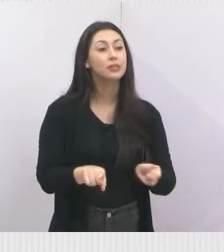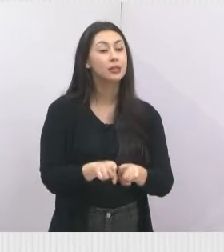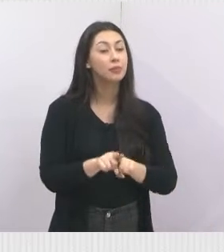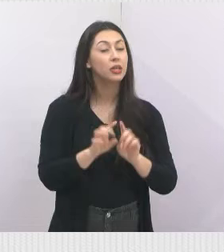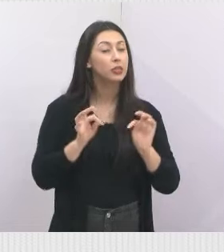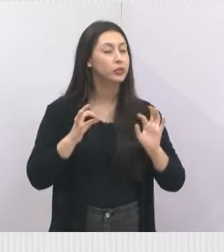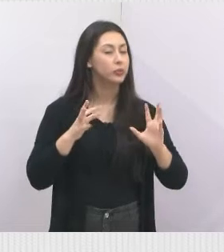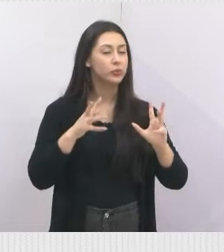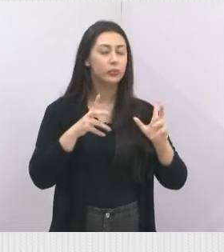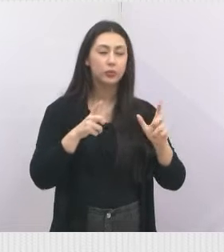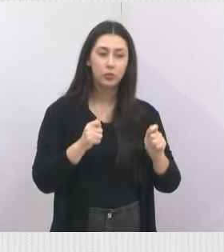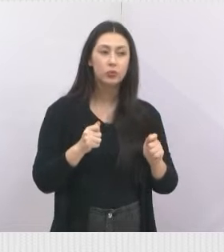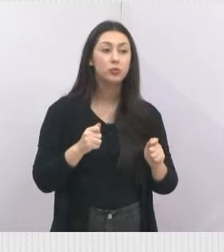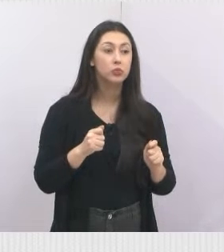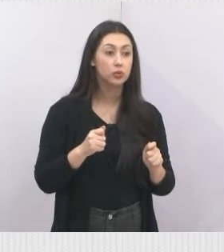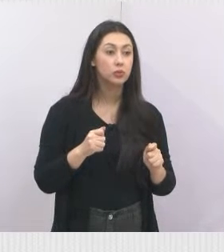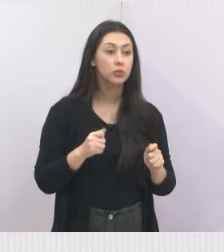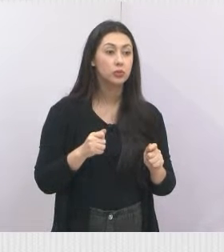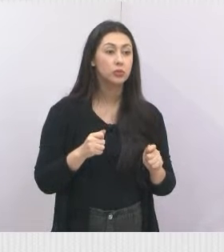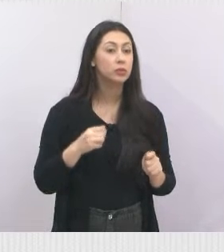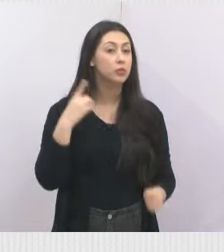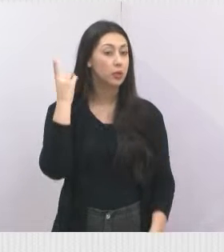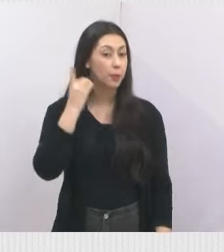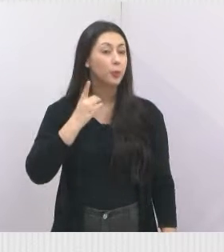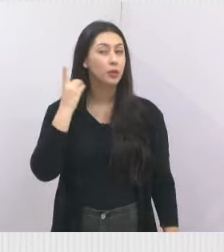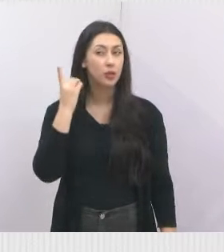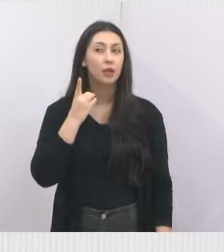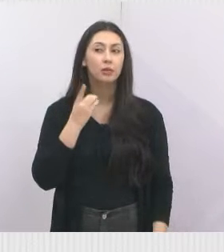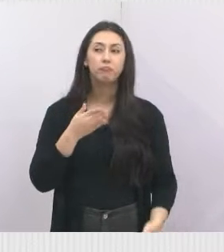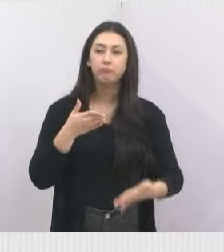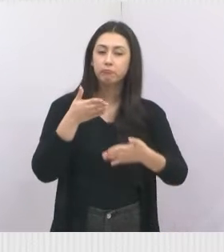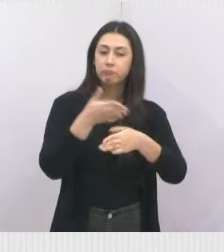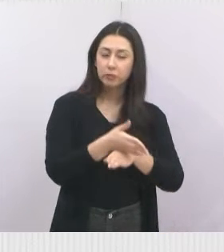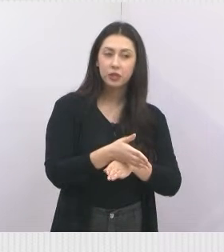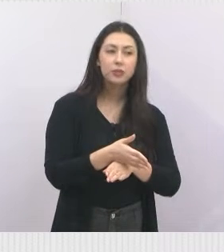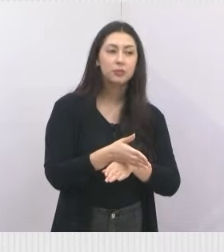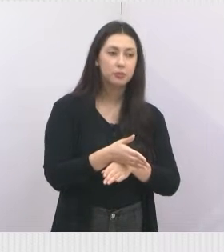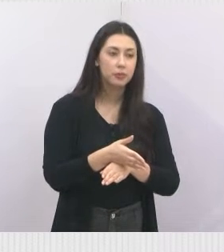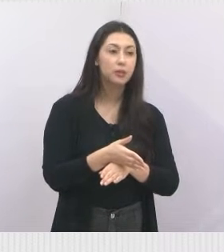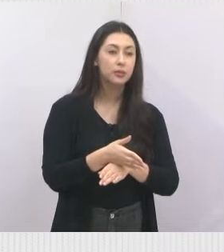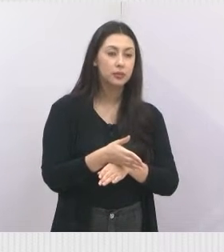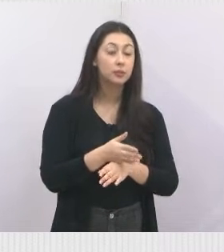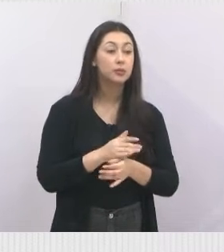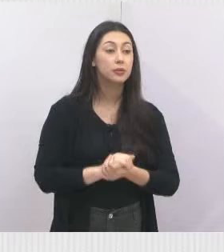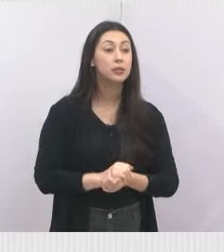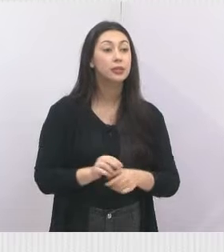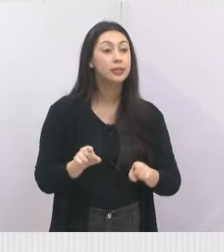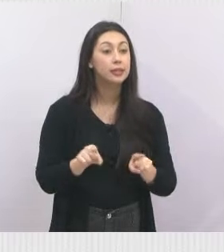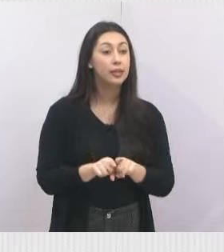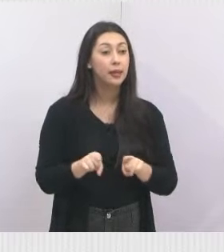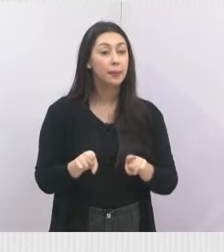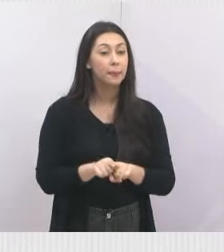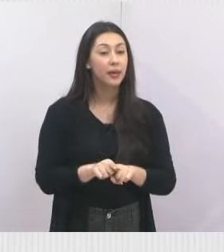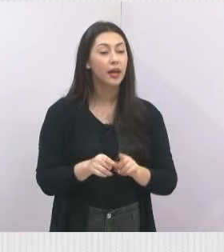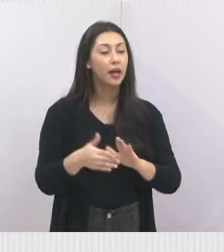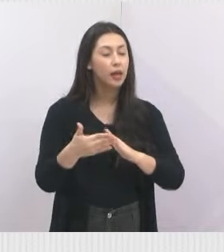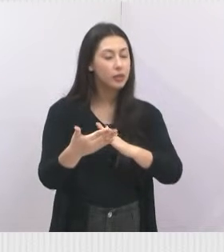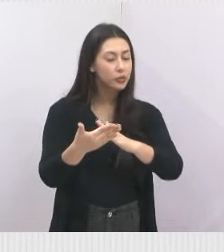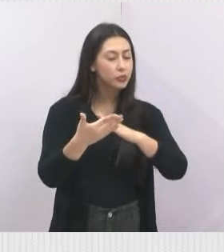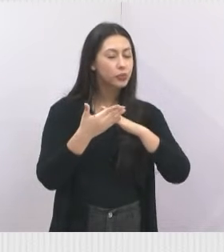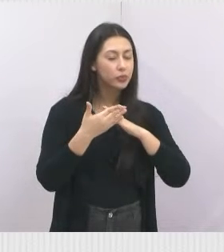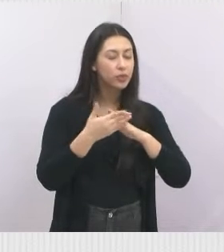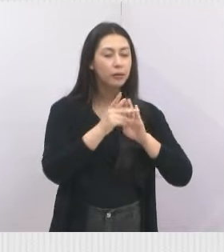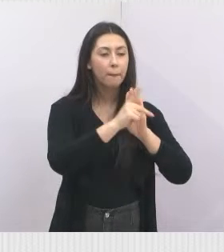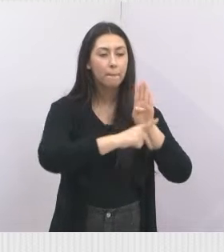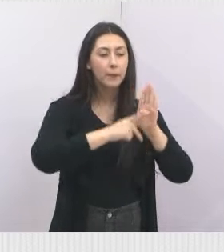a todos que estão, os deputados que estiveram presentes neste dia e que também intercederam para